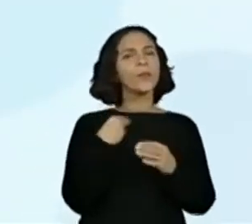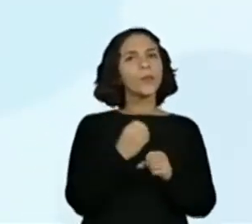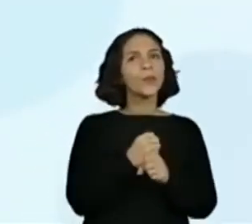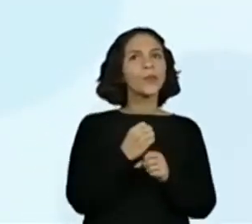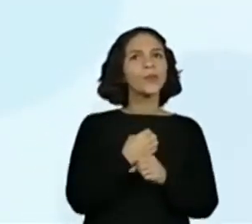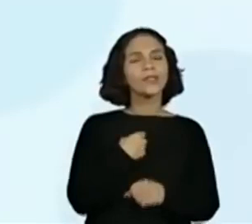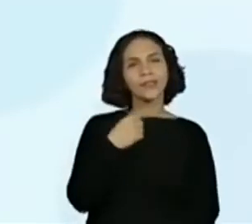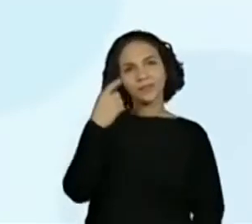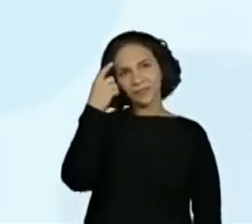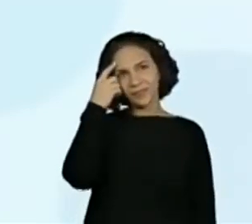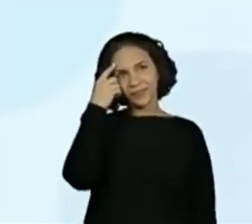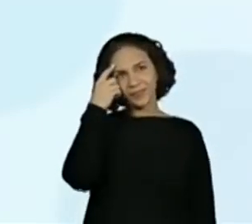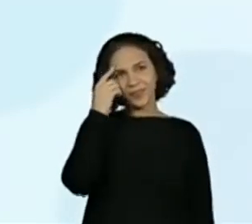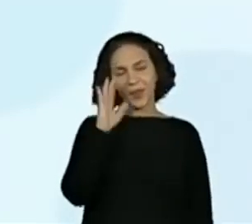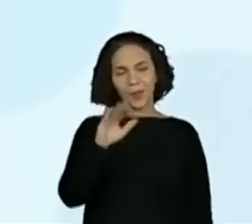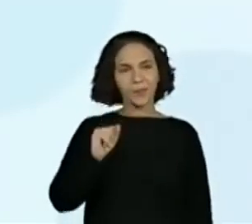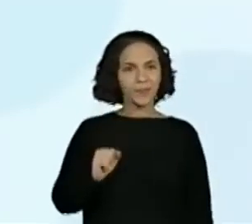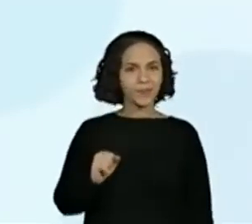gente. Vamos lá?